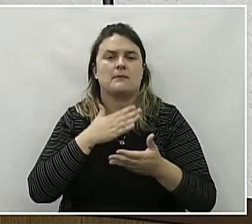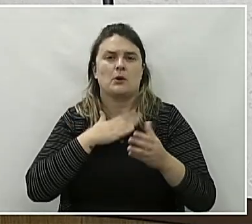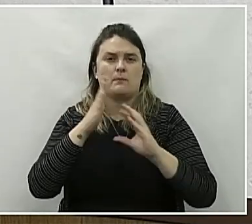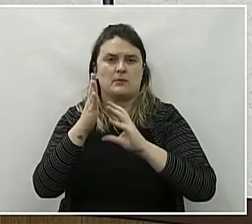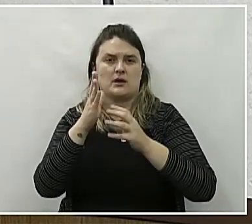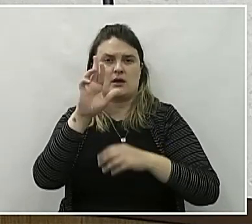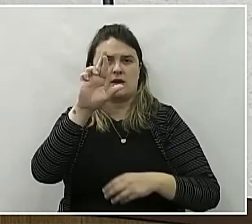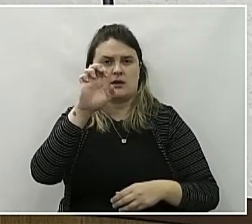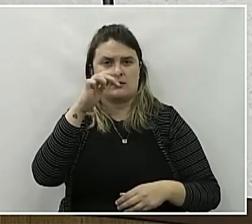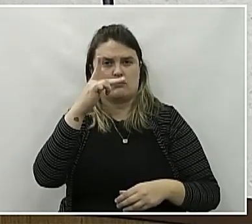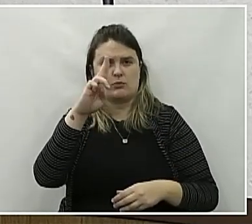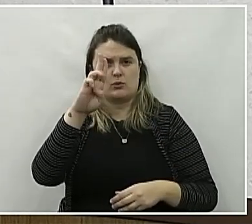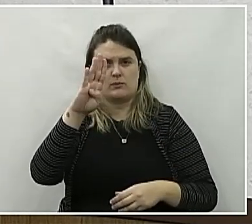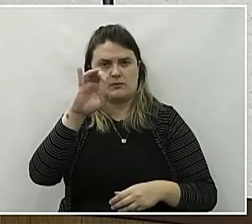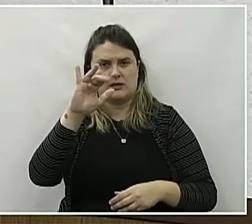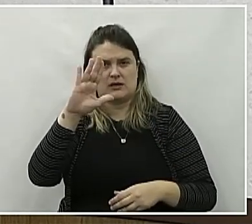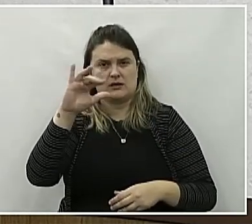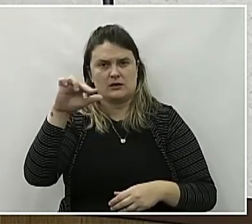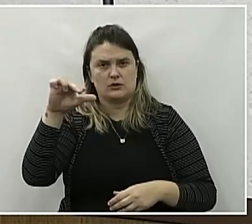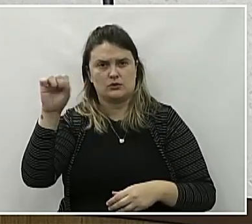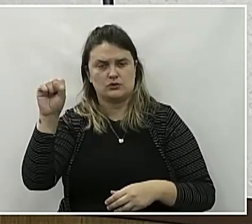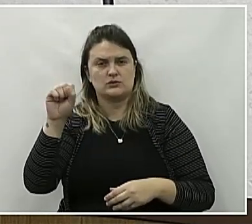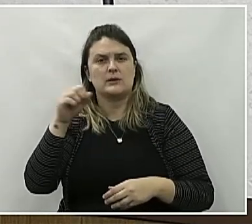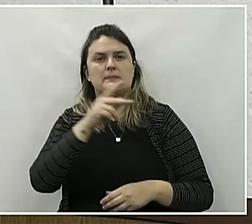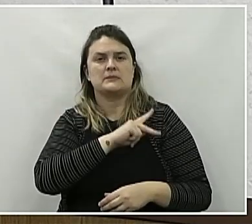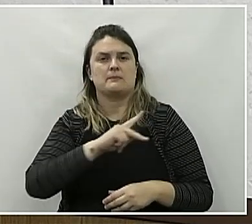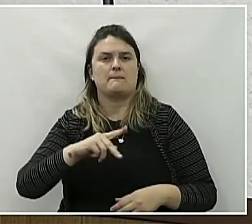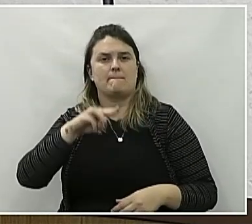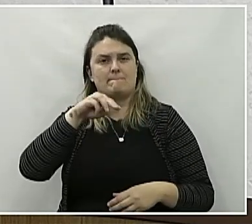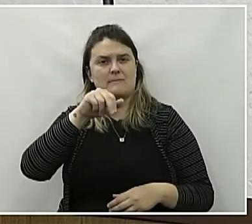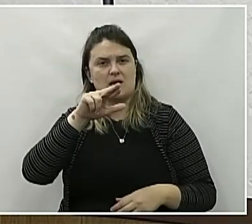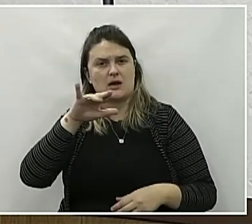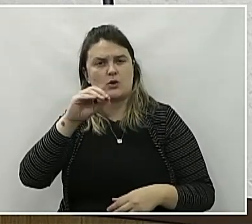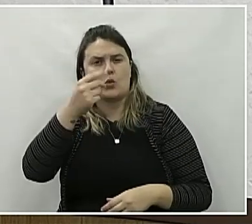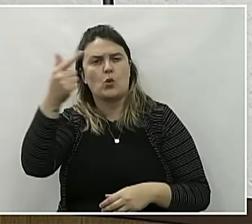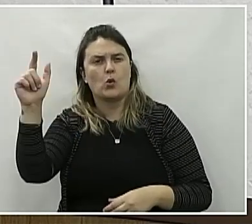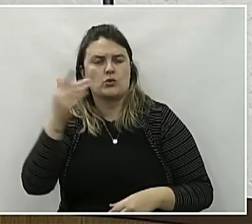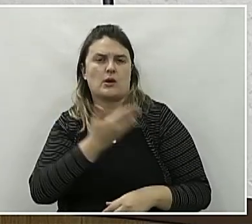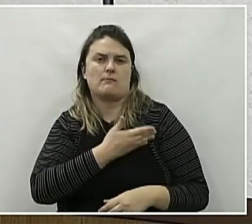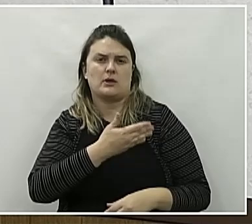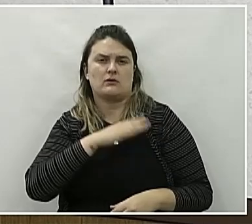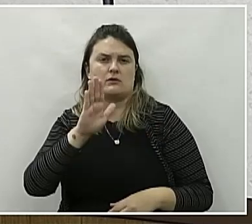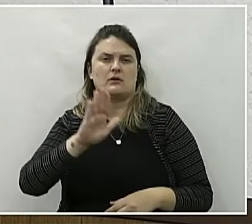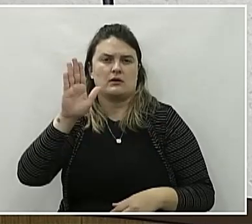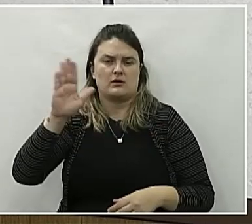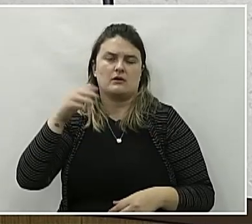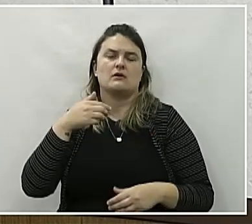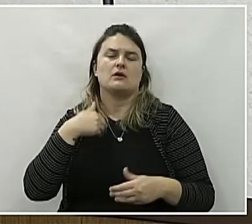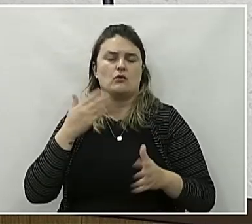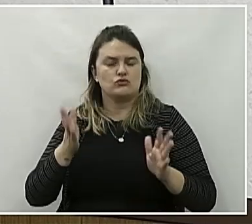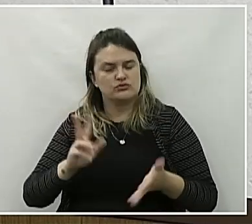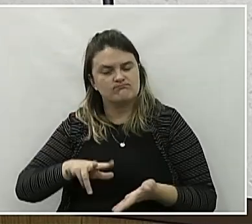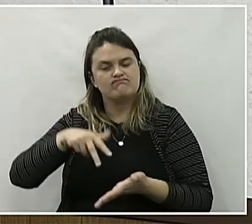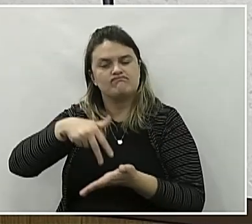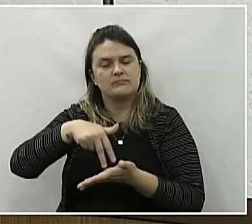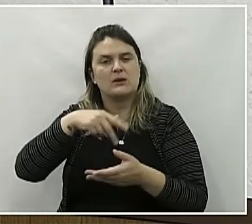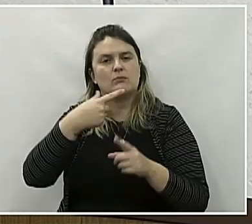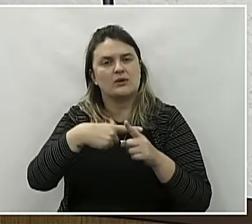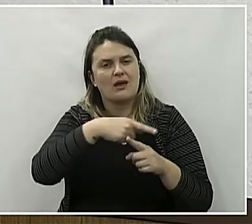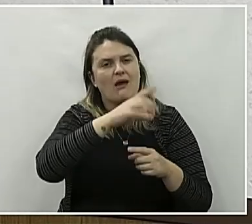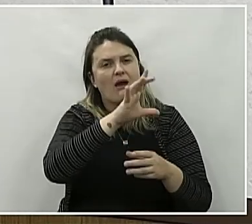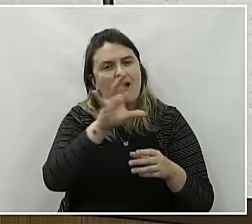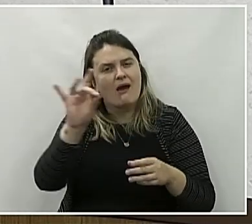os republicanos, ao presidente Mário, a todos os amigos candidatos, que sem eles eu não estaria aqui, pois cada voto